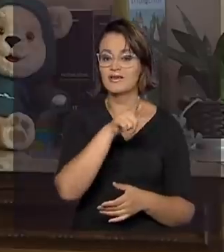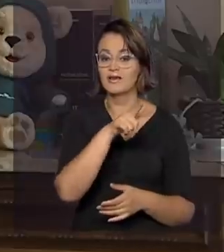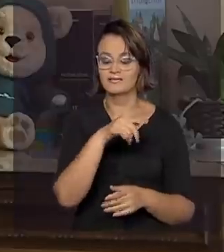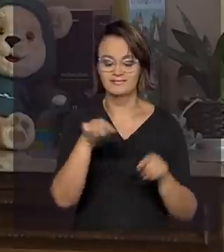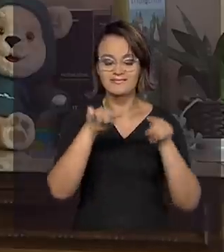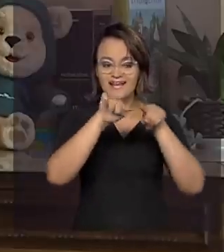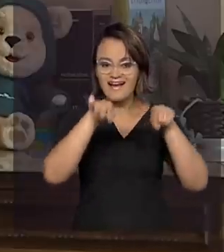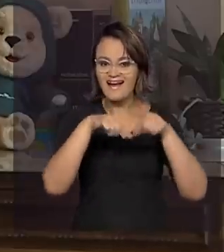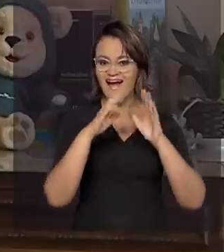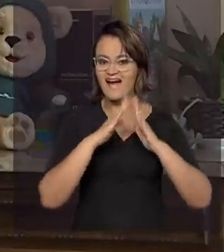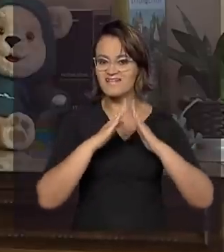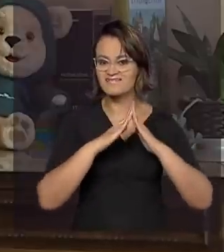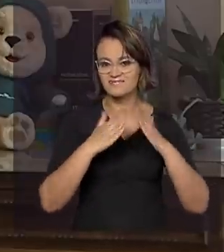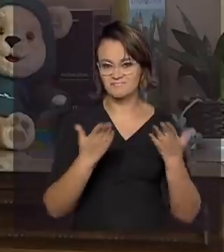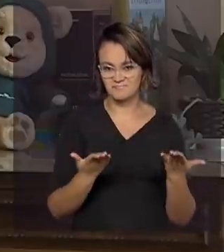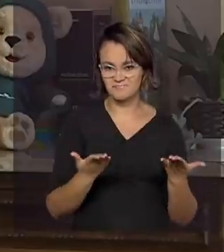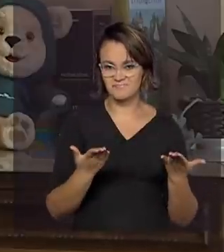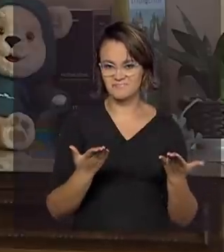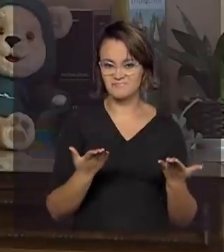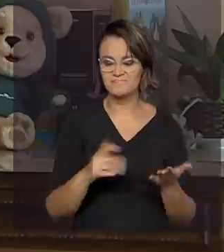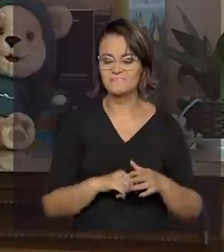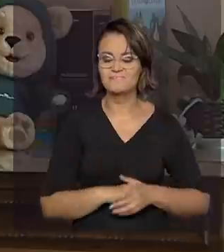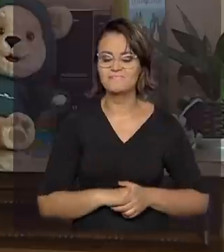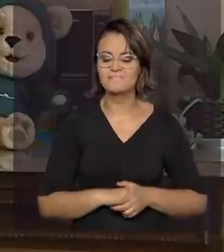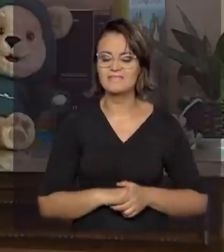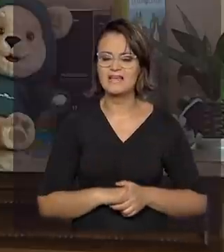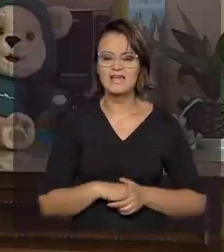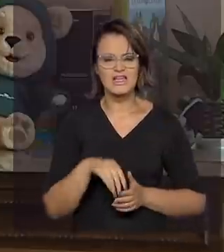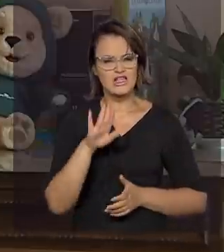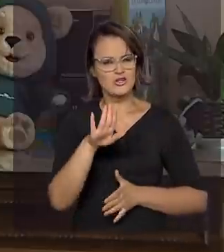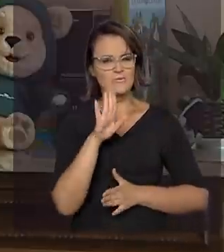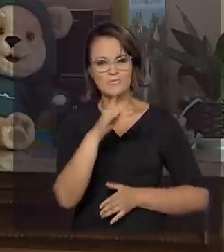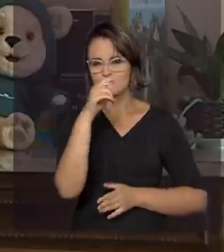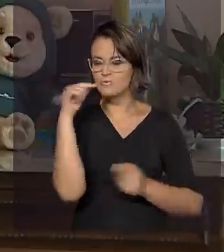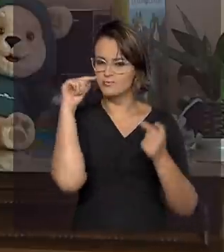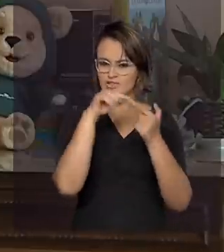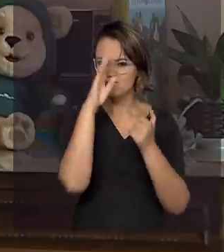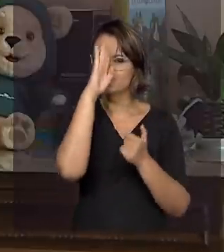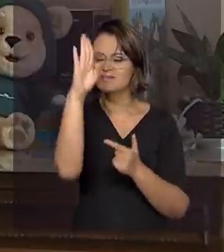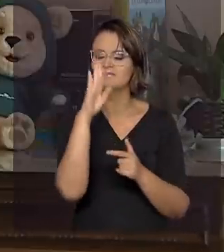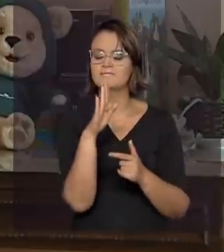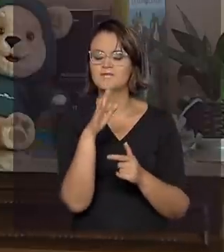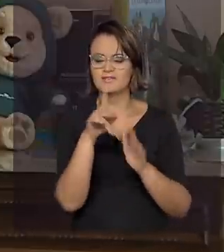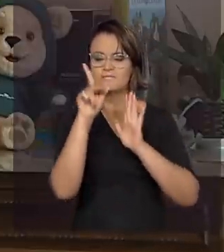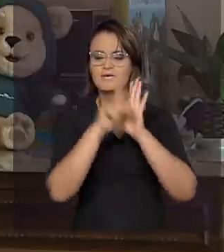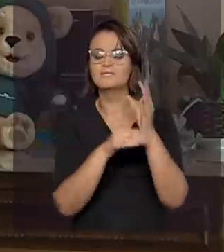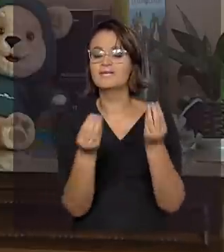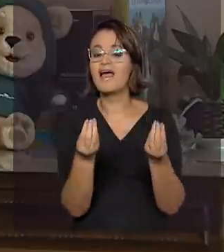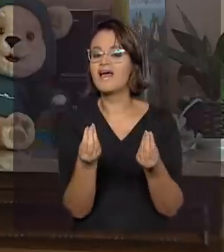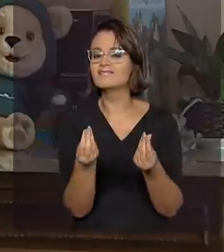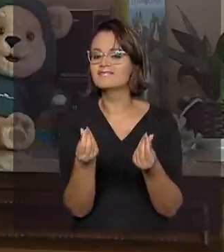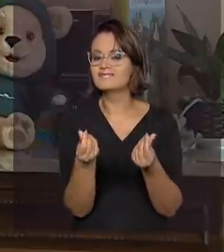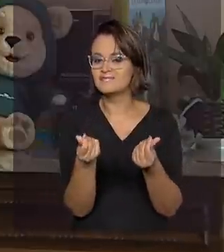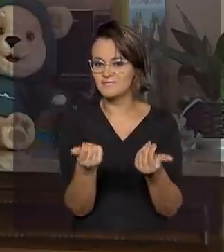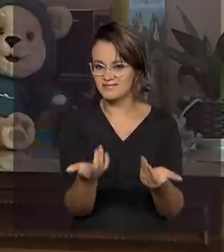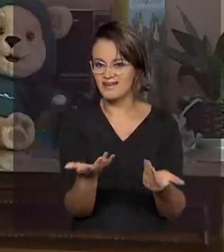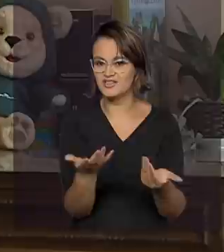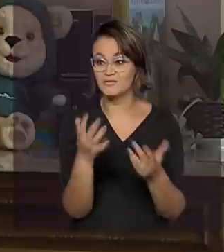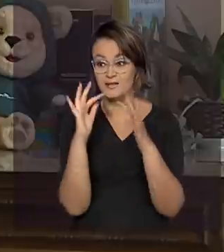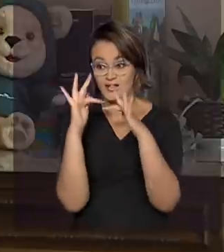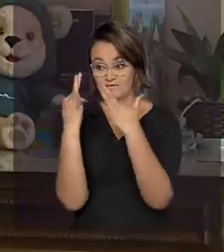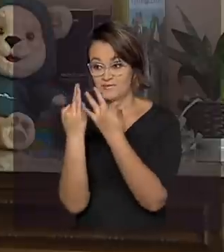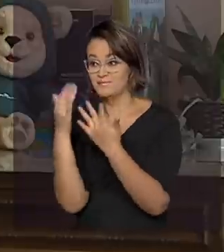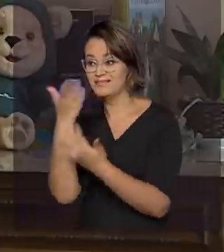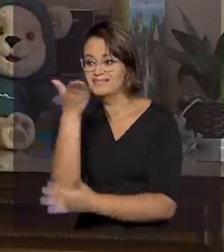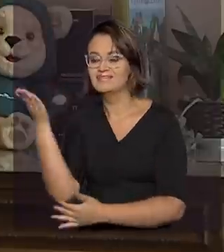familiar. Então, veja, um dos objetivos do programa Conta para mim é sensibilizar as famílias brasileiras